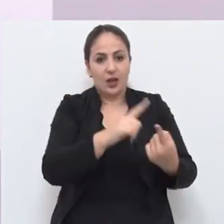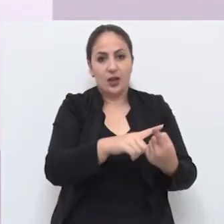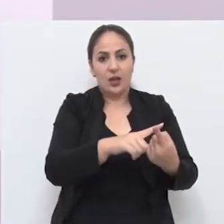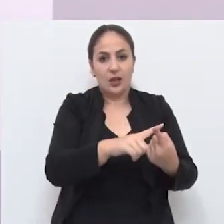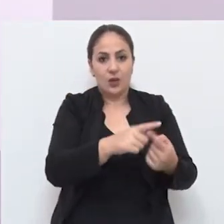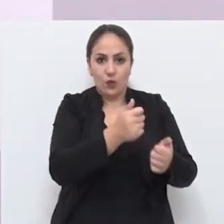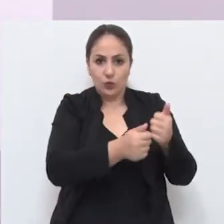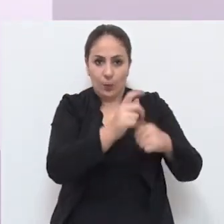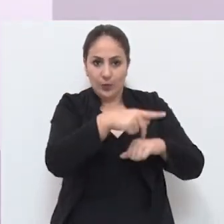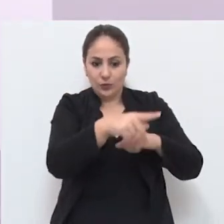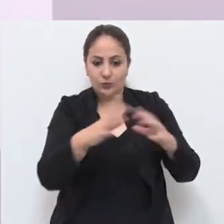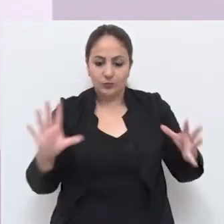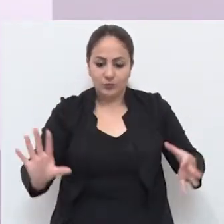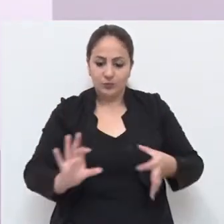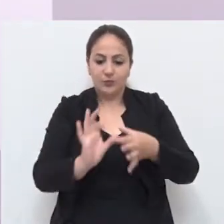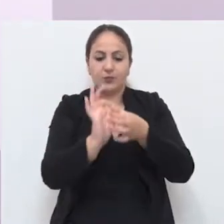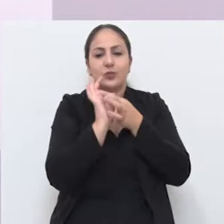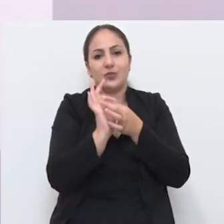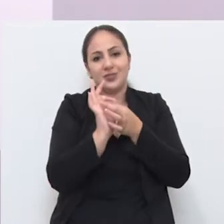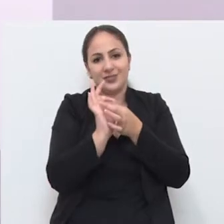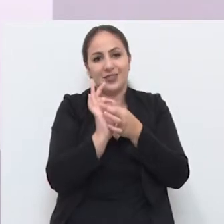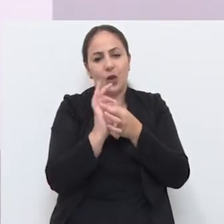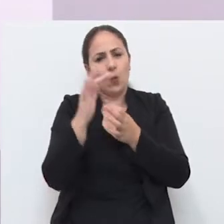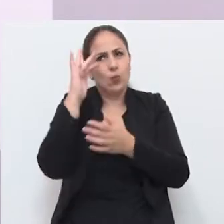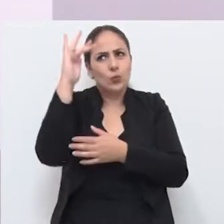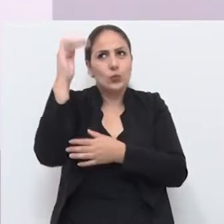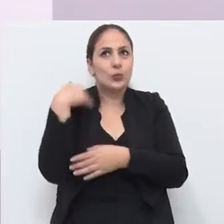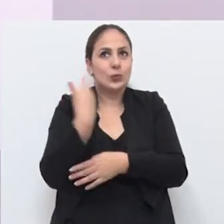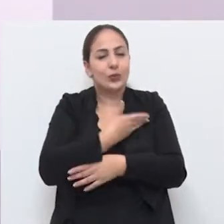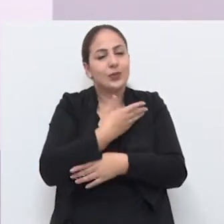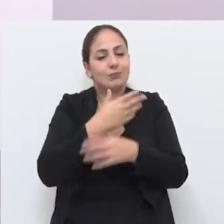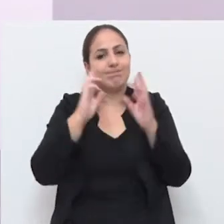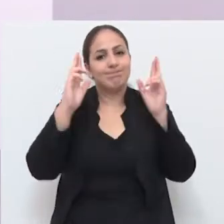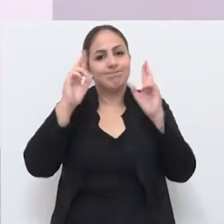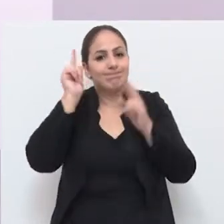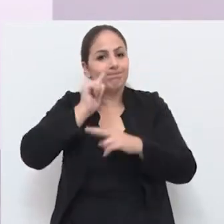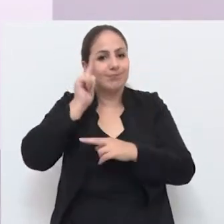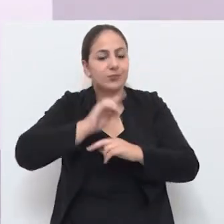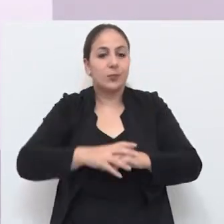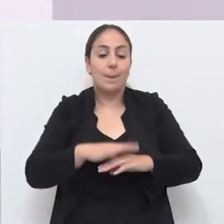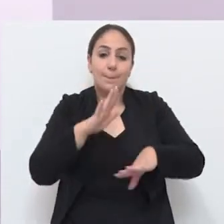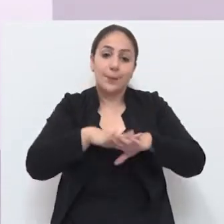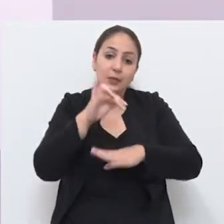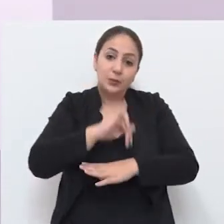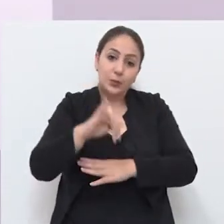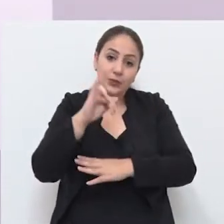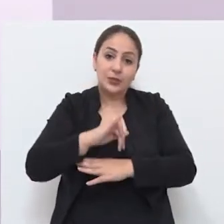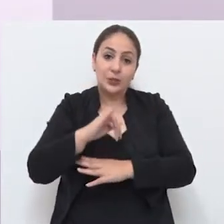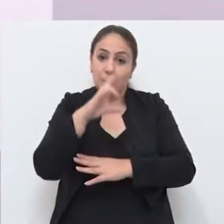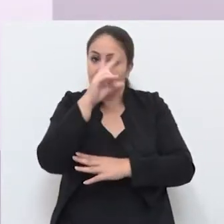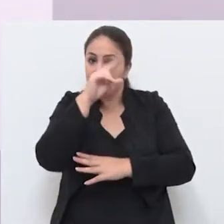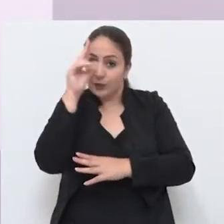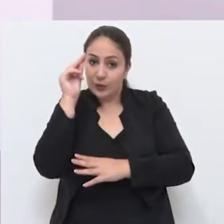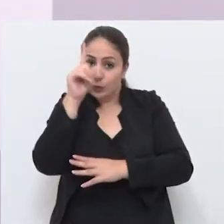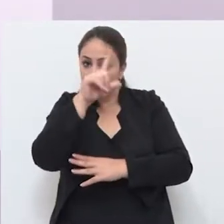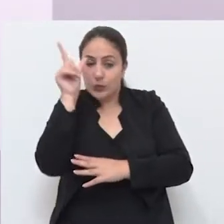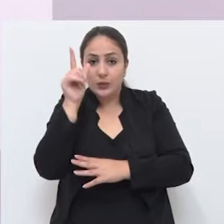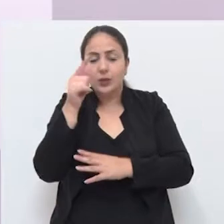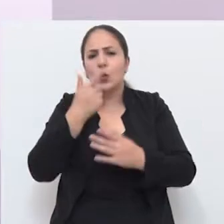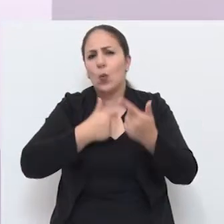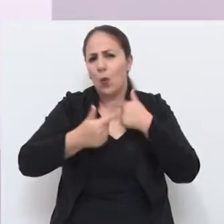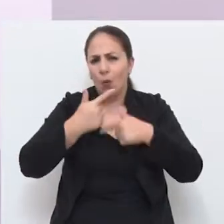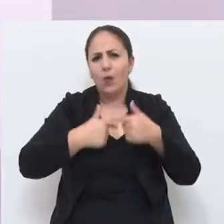Fundo. Então, esse é um sonho que a gente espera que se realize. E nada mais importante, o prefeito Luciano gosta muito de esporte.